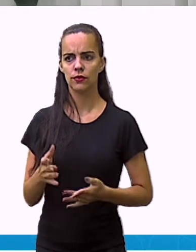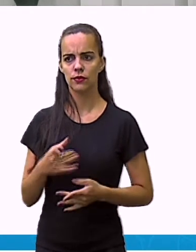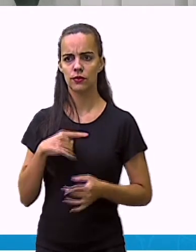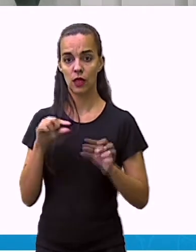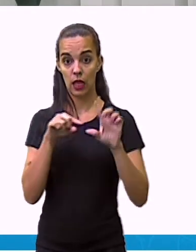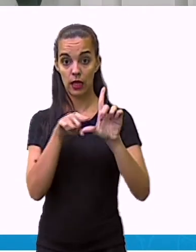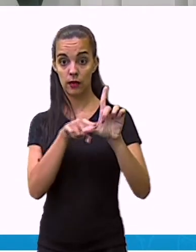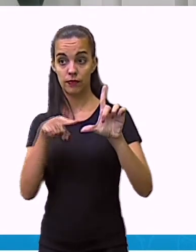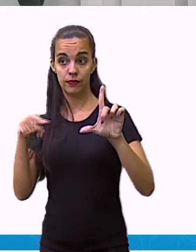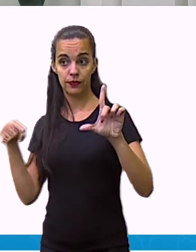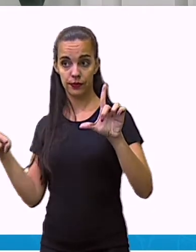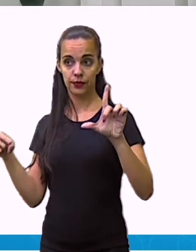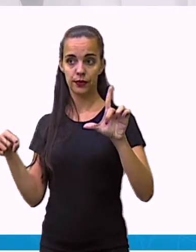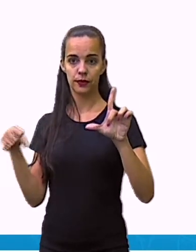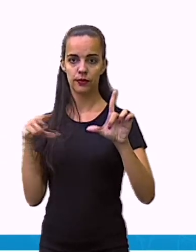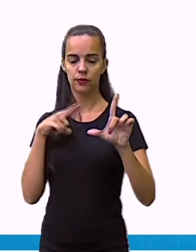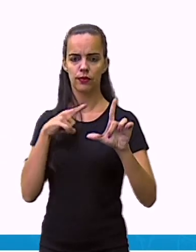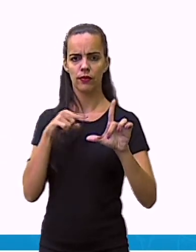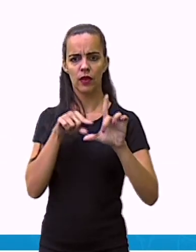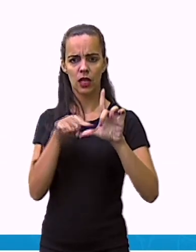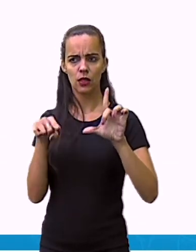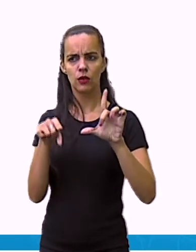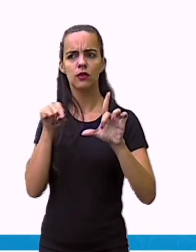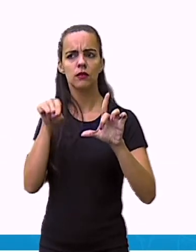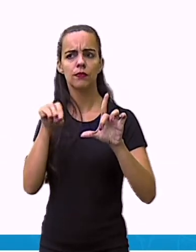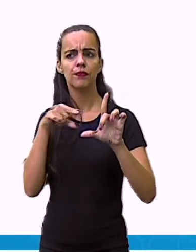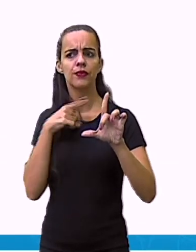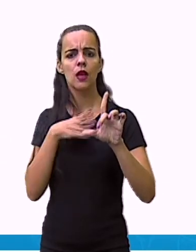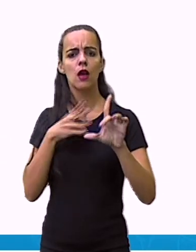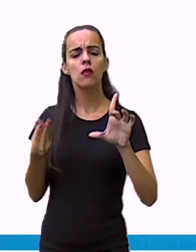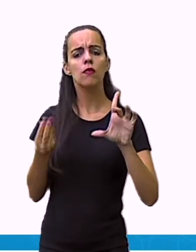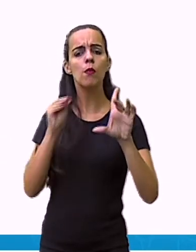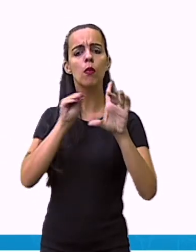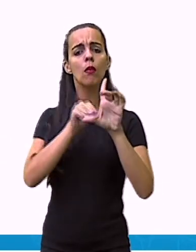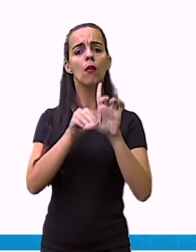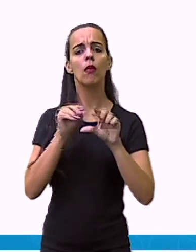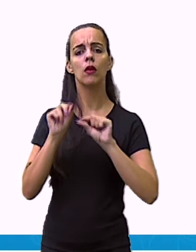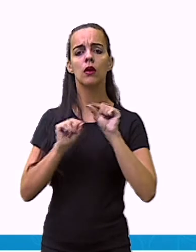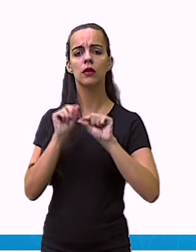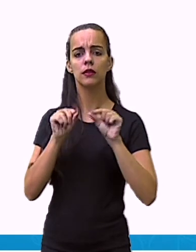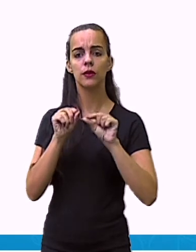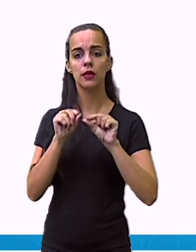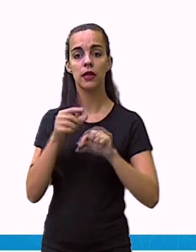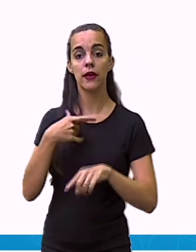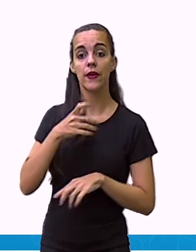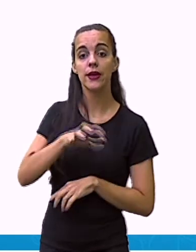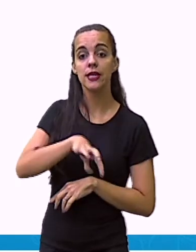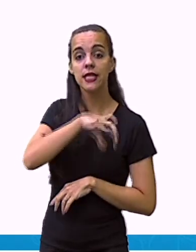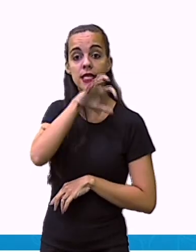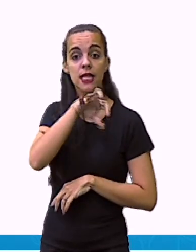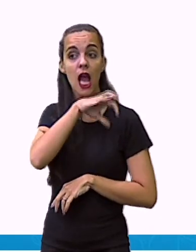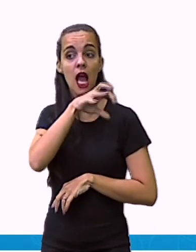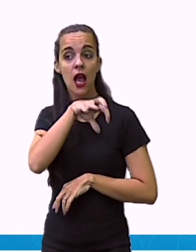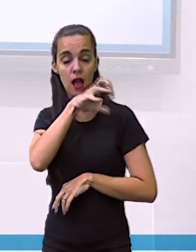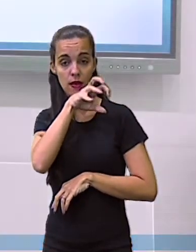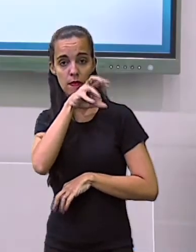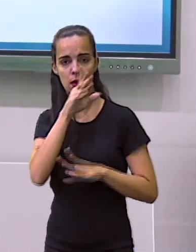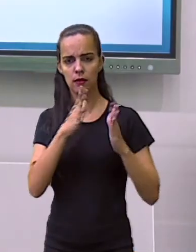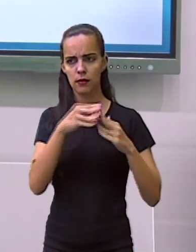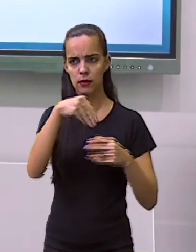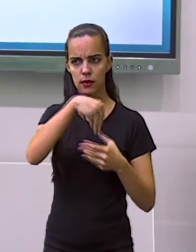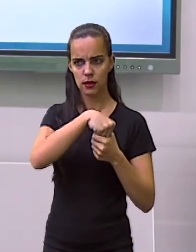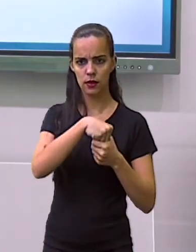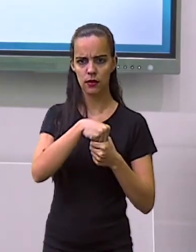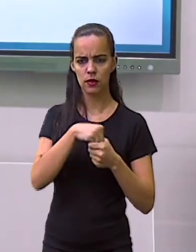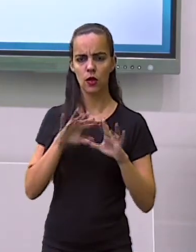linha, que está na horizontal, nós vamos colocar os animais de estimação. Quais foram